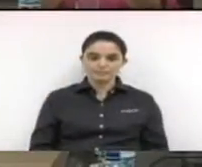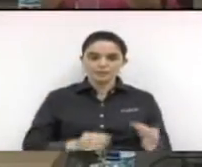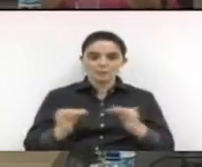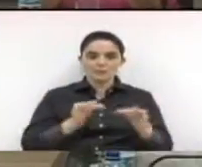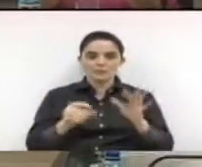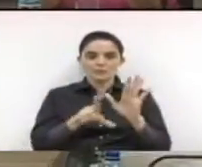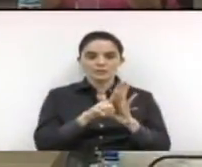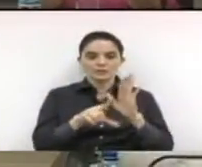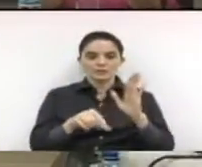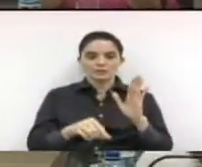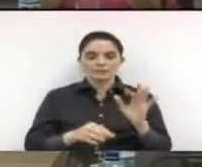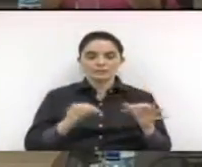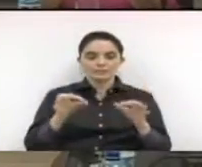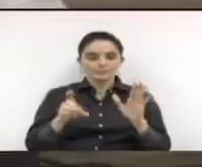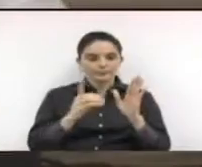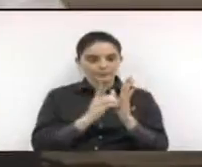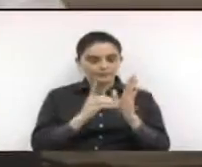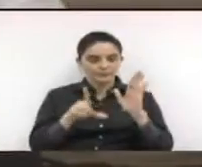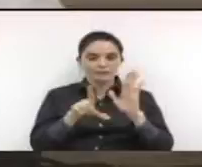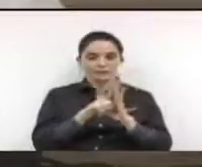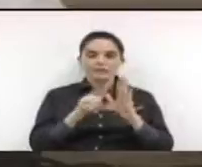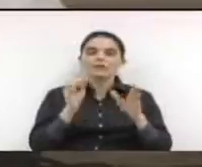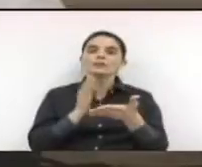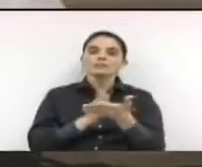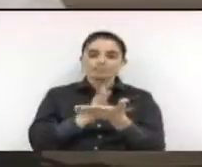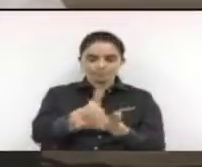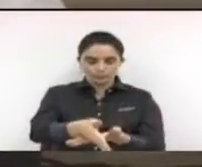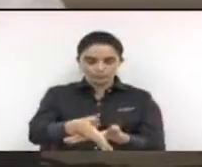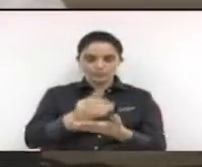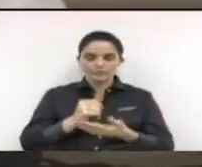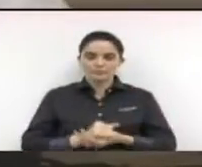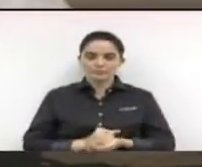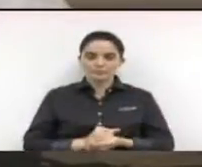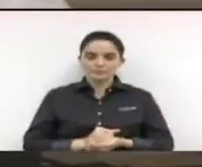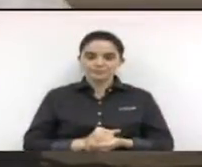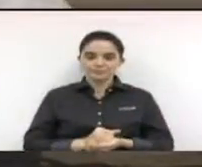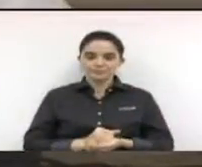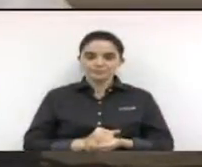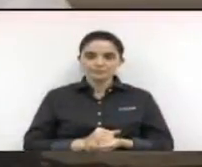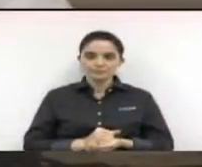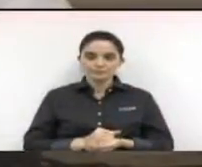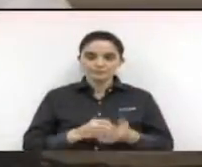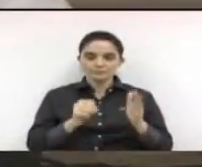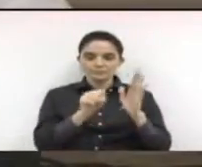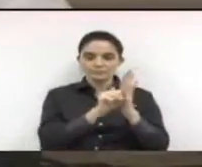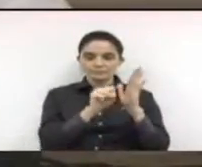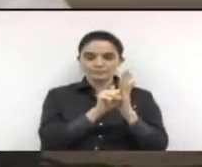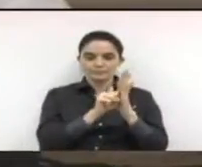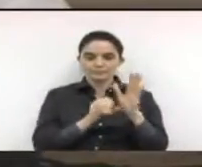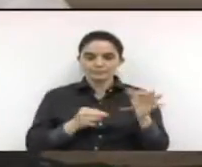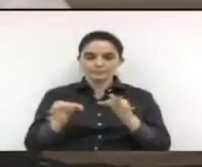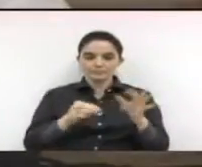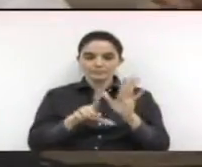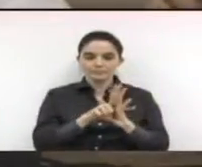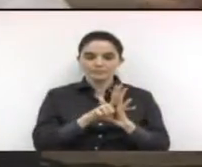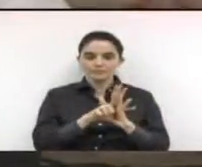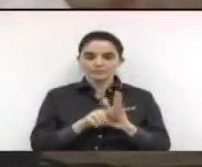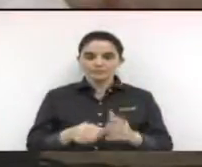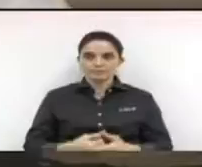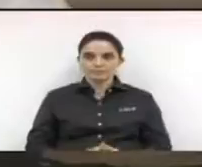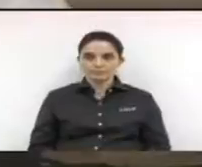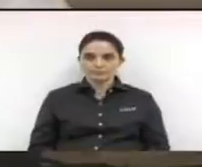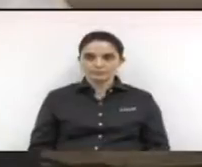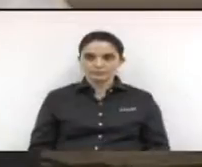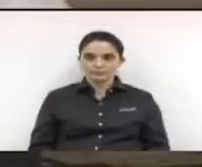de decreto legislativo foi aprovado por todos os senhores vereadores em plenário o item 8 da pauta projeto de lei